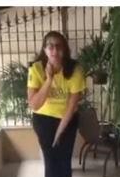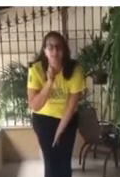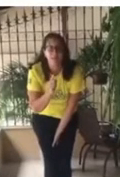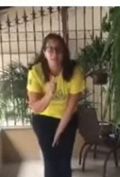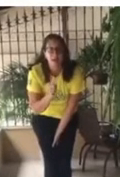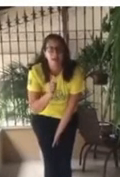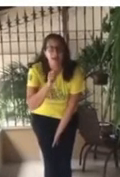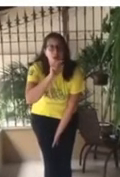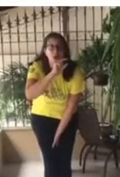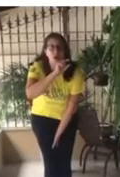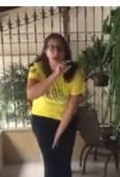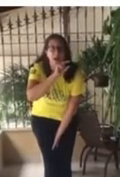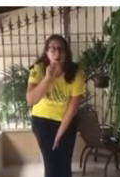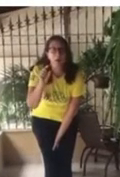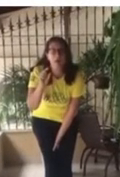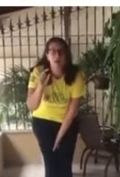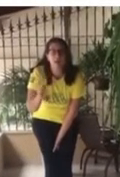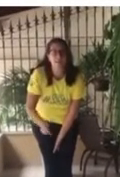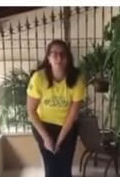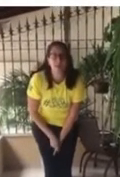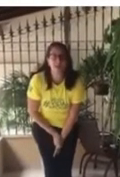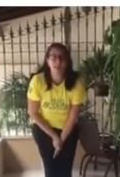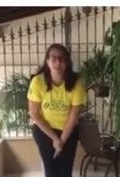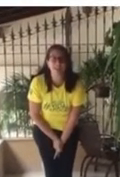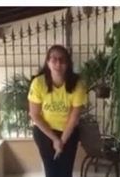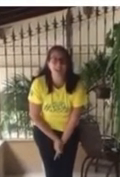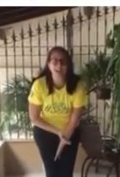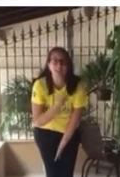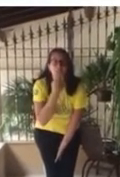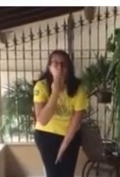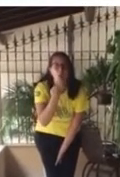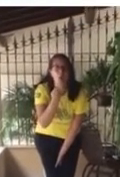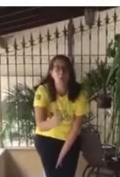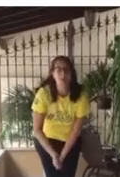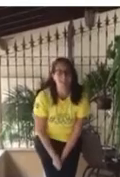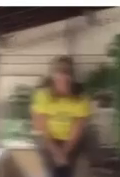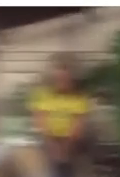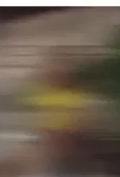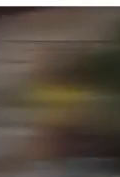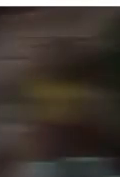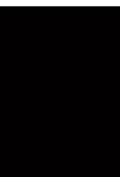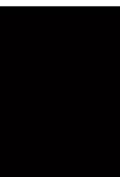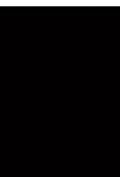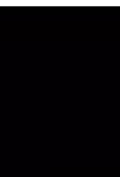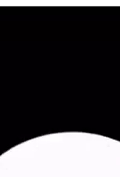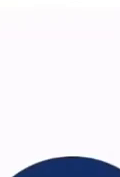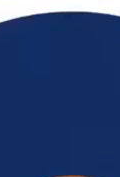lembre-se, filma e coloca Arroba Colégio Apogeu nas redes sociais Um beijo